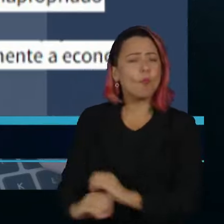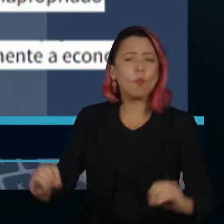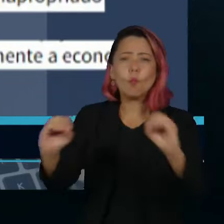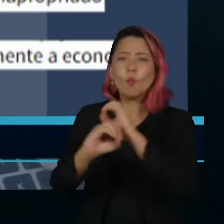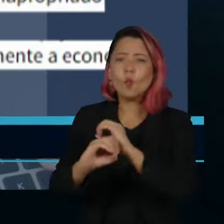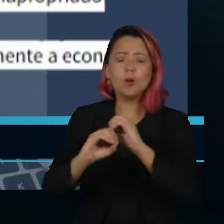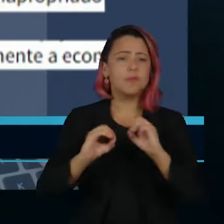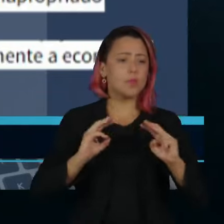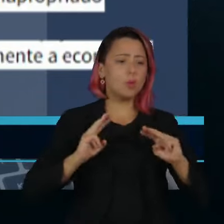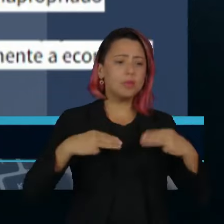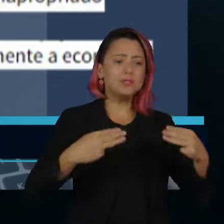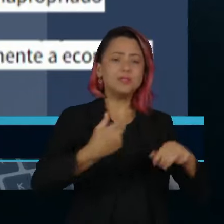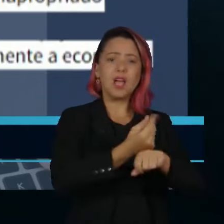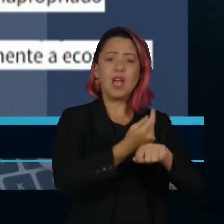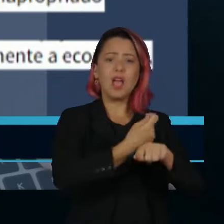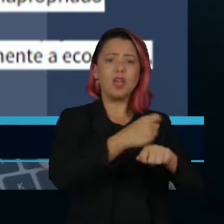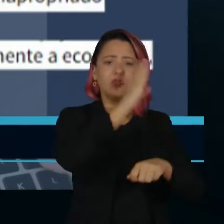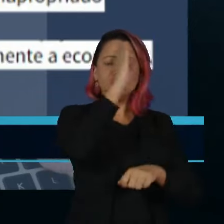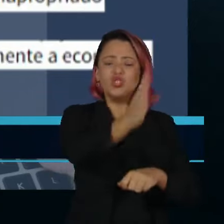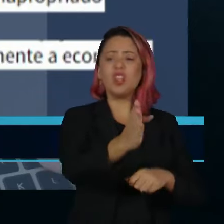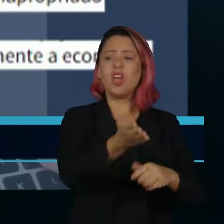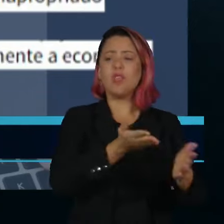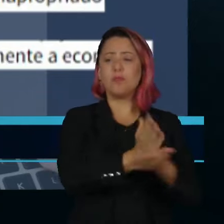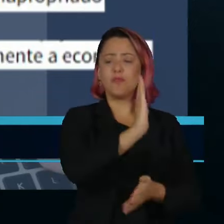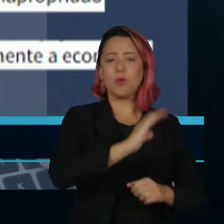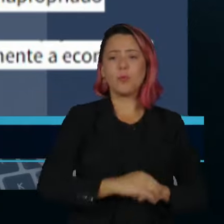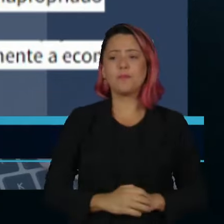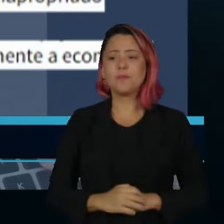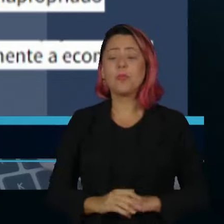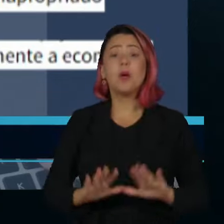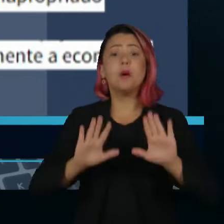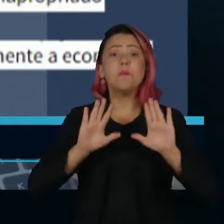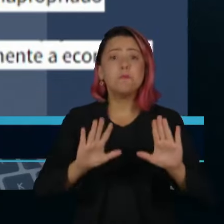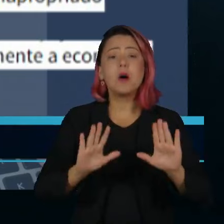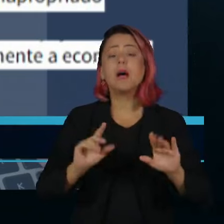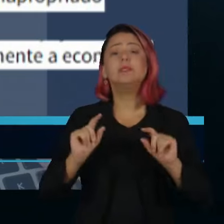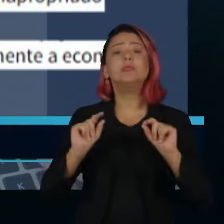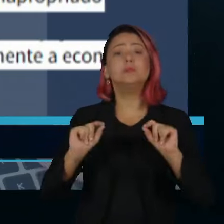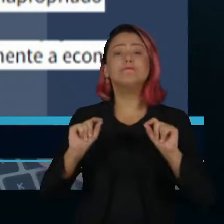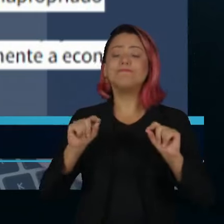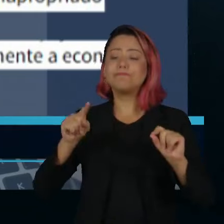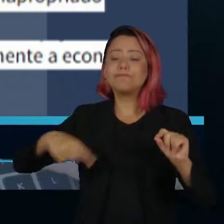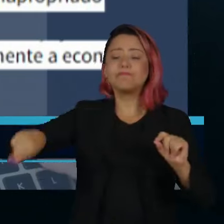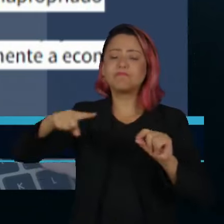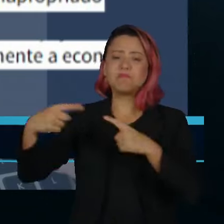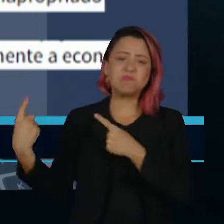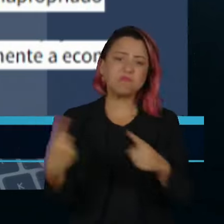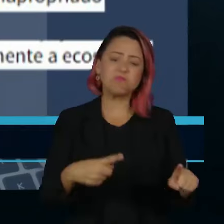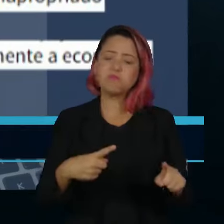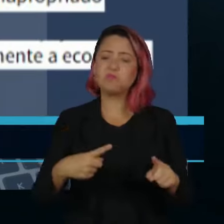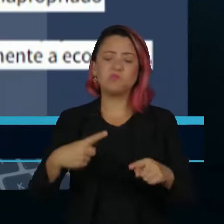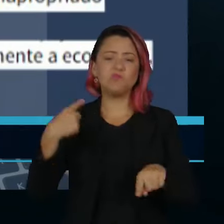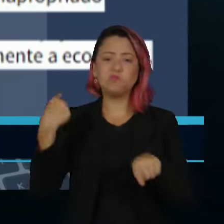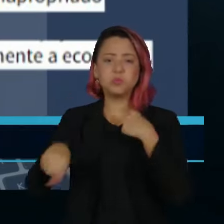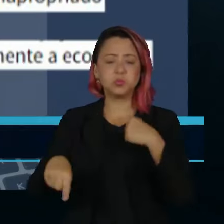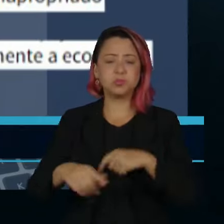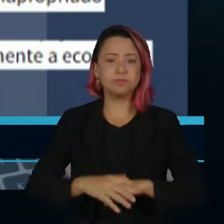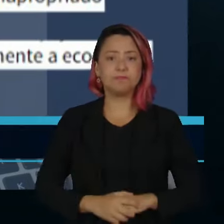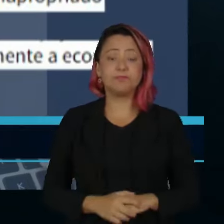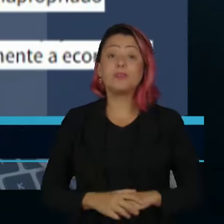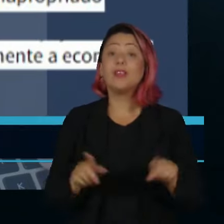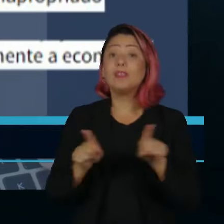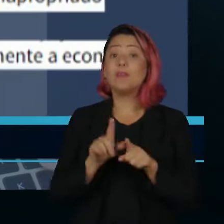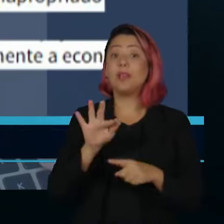Ministério da Fazenda. E classifica a escolha do governo como inapropriada. A Fiesp levanta ainda a